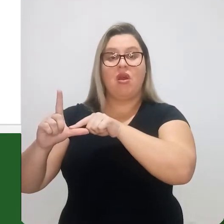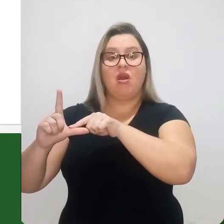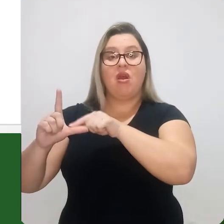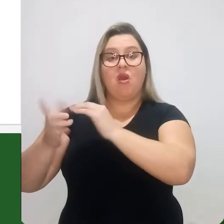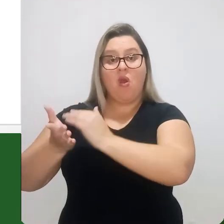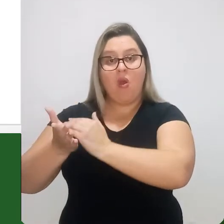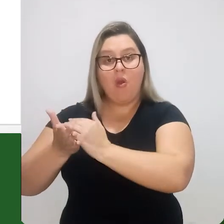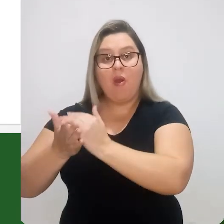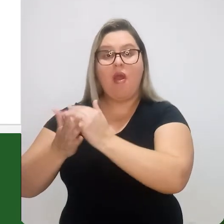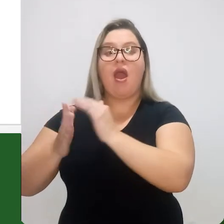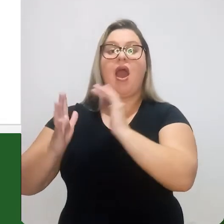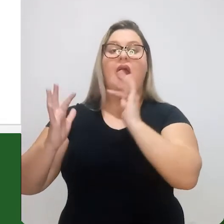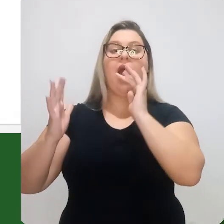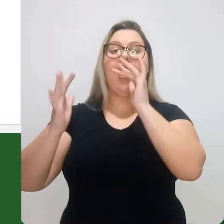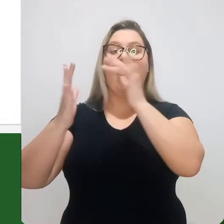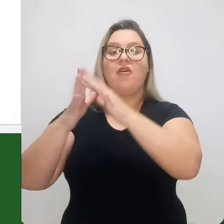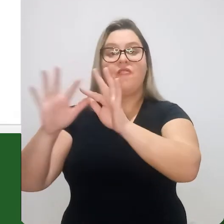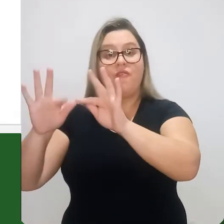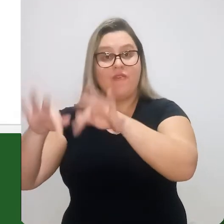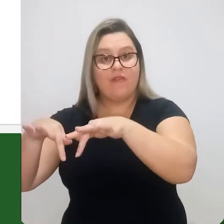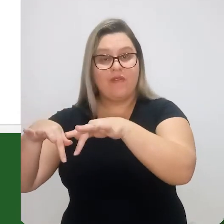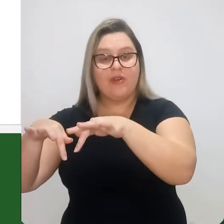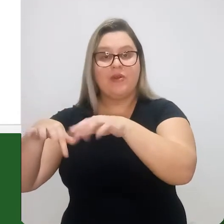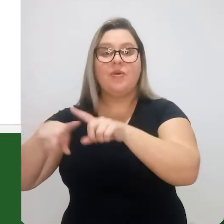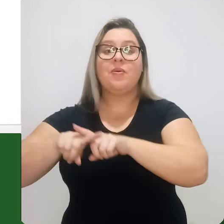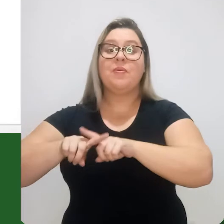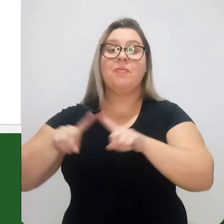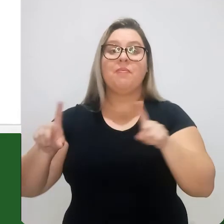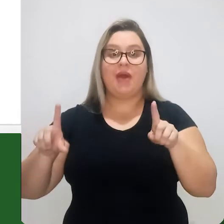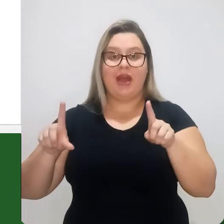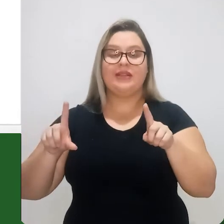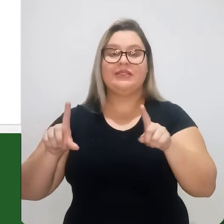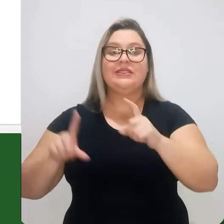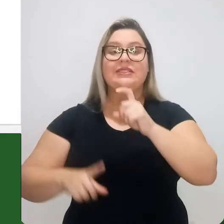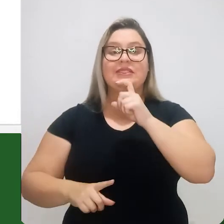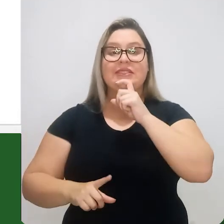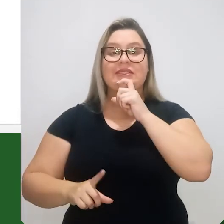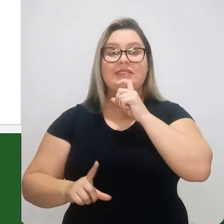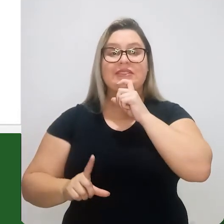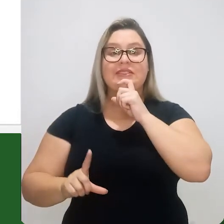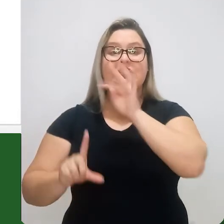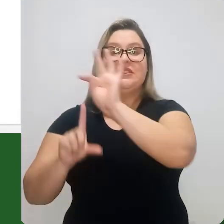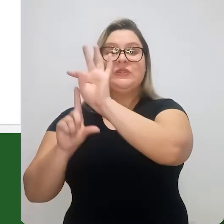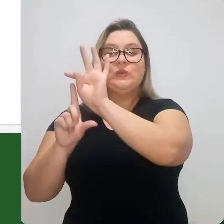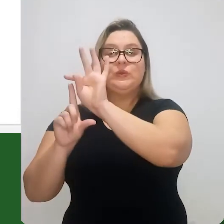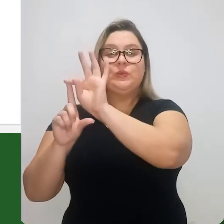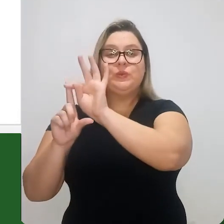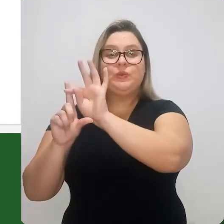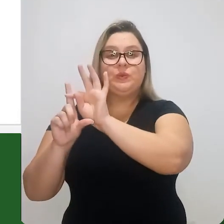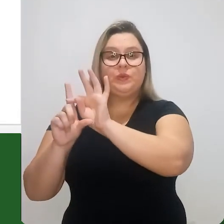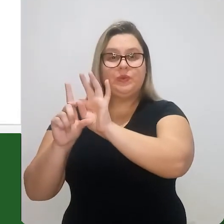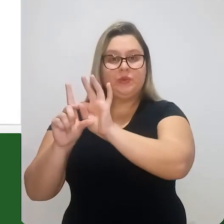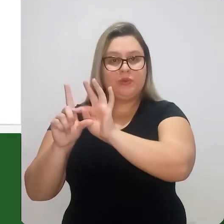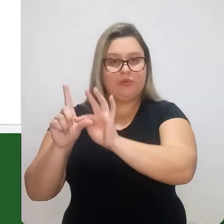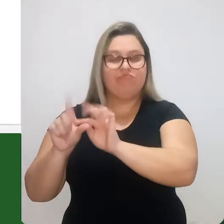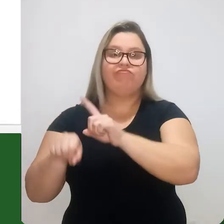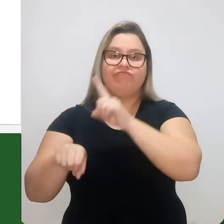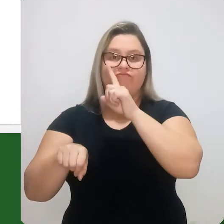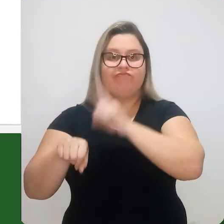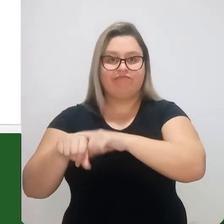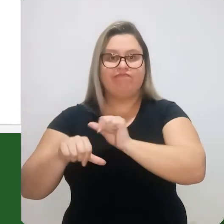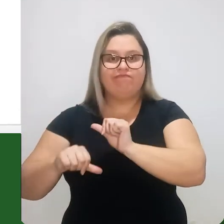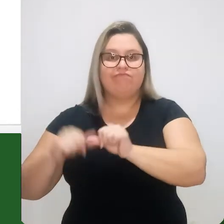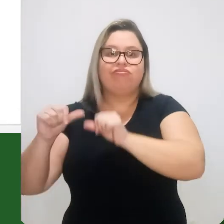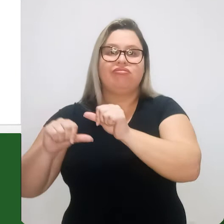até a microestrutura final. Mas neste caso, a redução de temperatura é uma redução